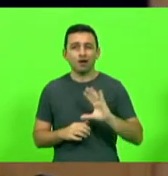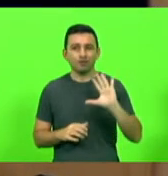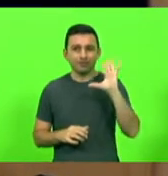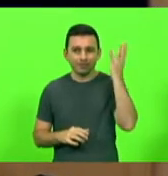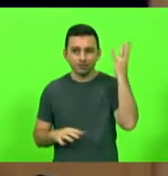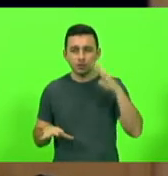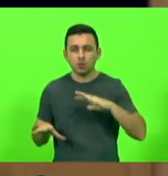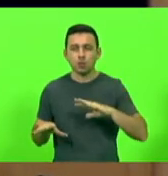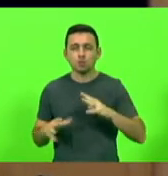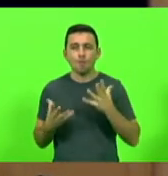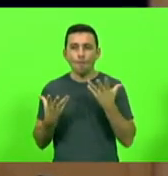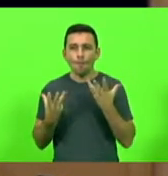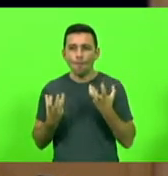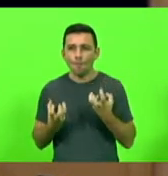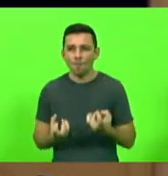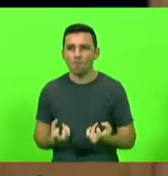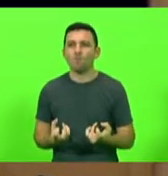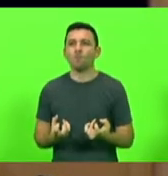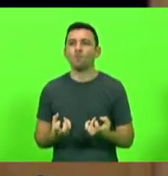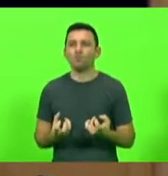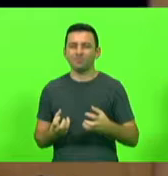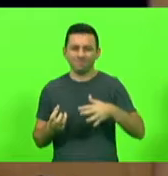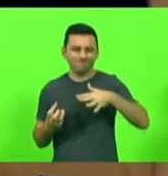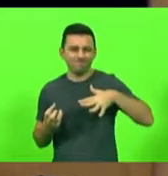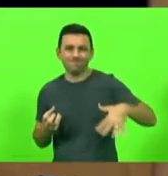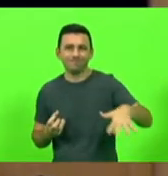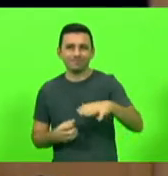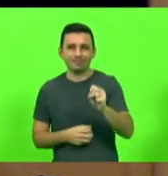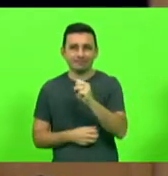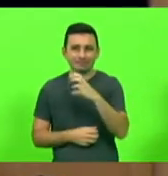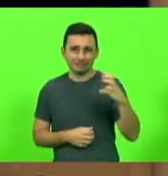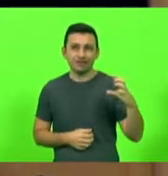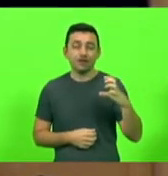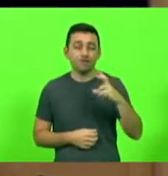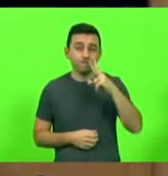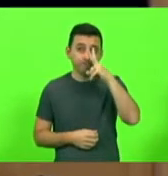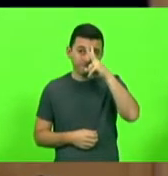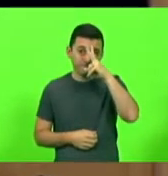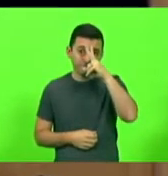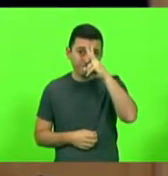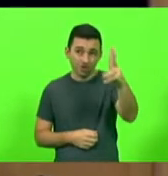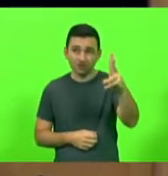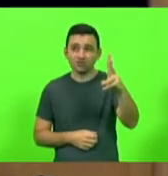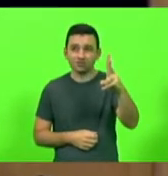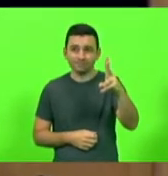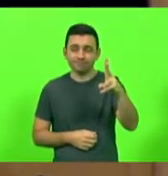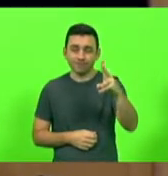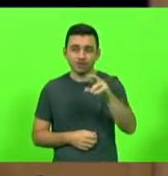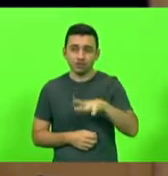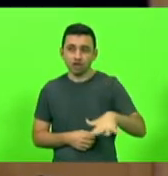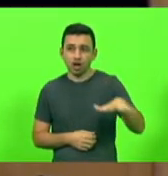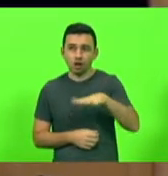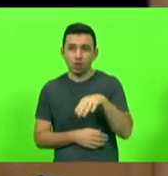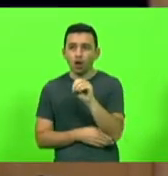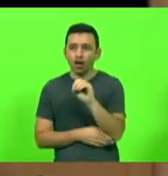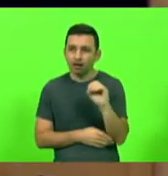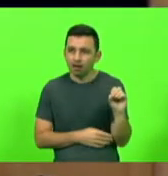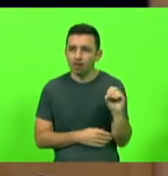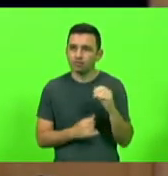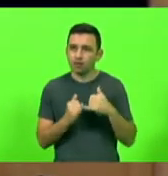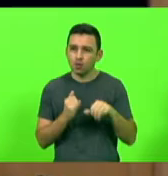Santa Catarina, de forma muito forte, principalmente nas regiões oeste e meio-oeste,